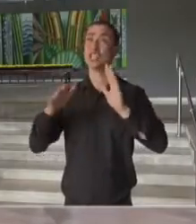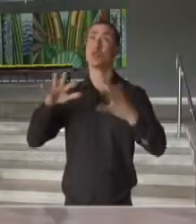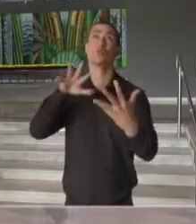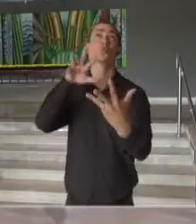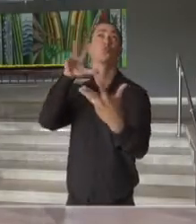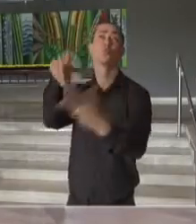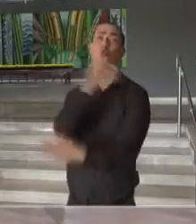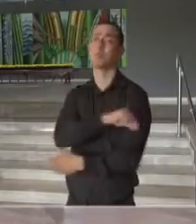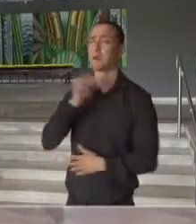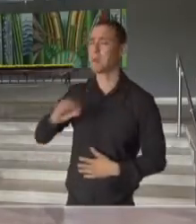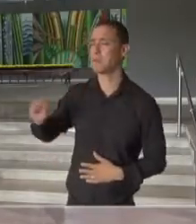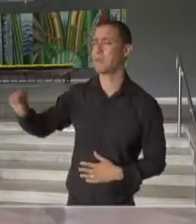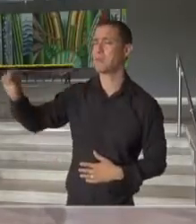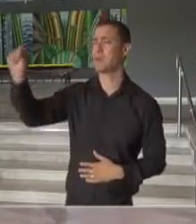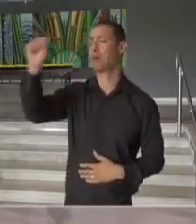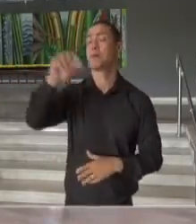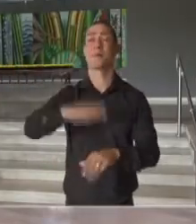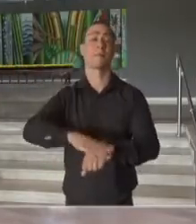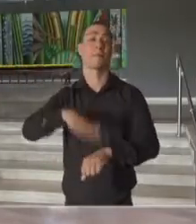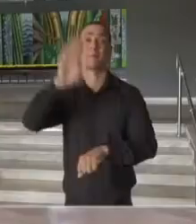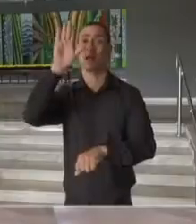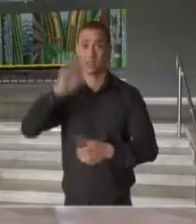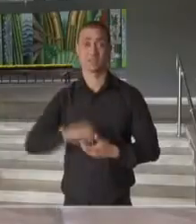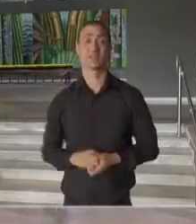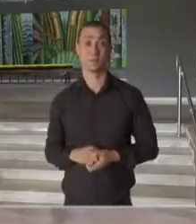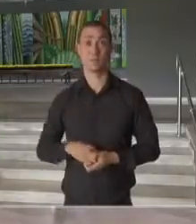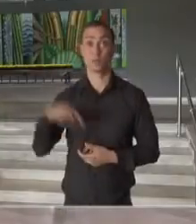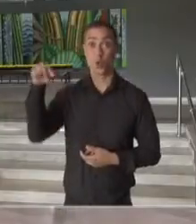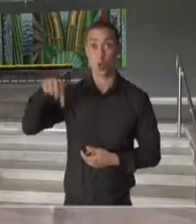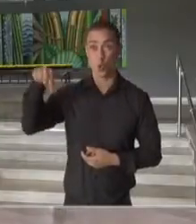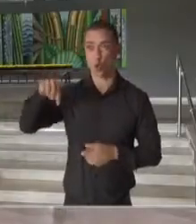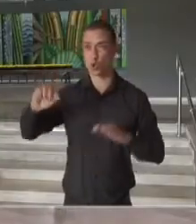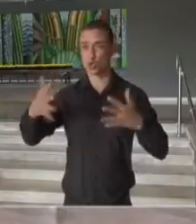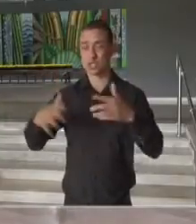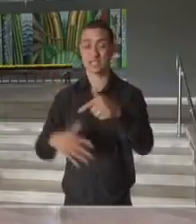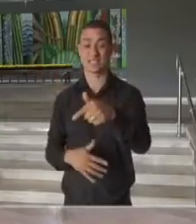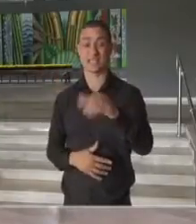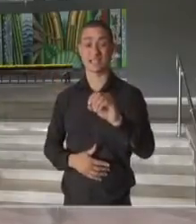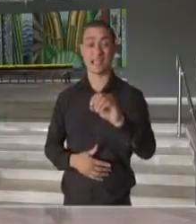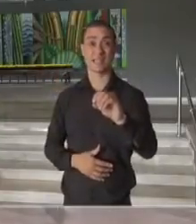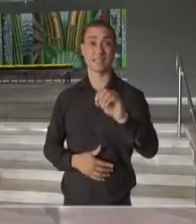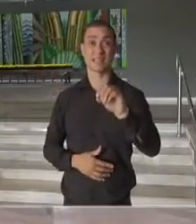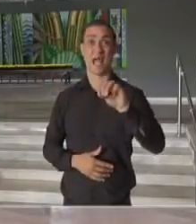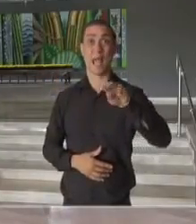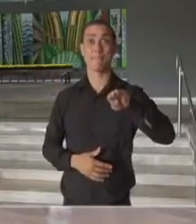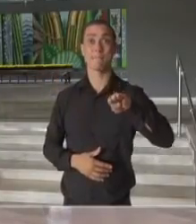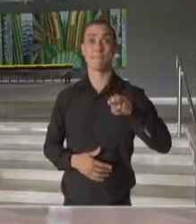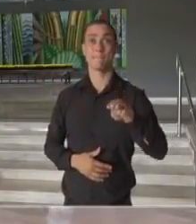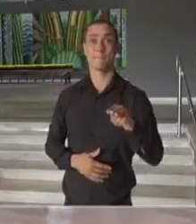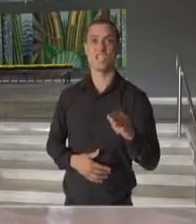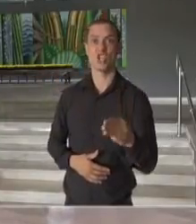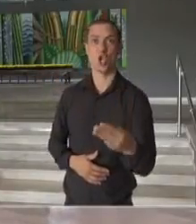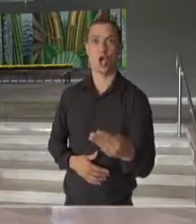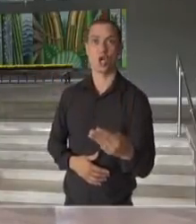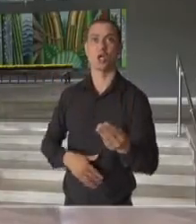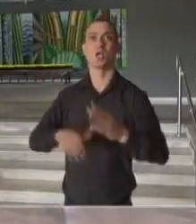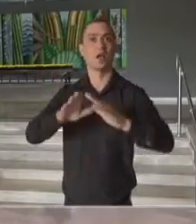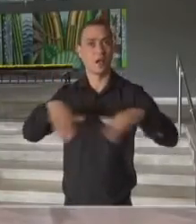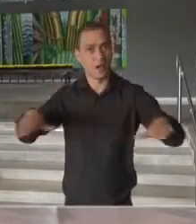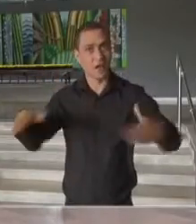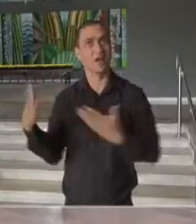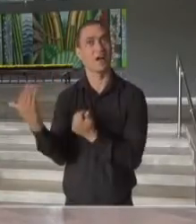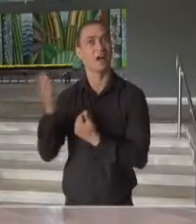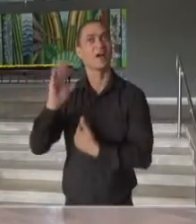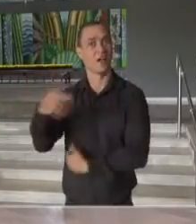nessa população no mundo. Hoje, já próximo de 70 milhões de crianças e adolescentes vacinadas